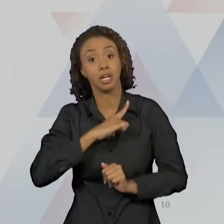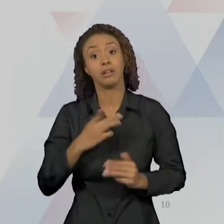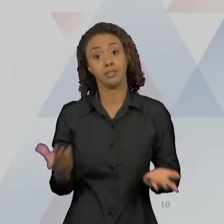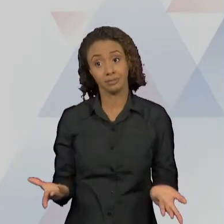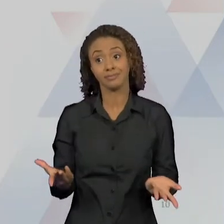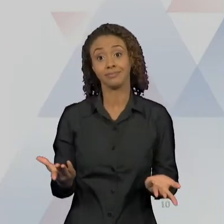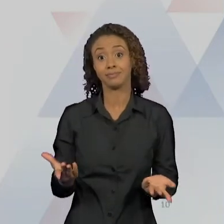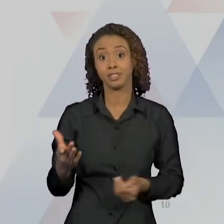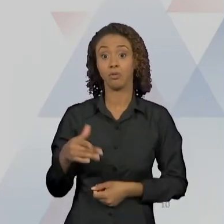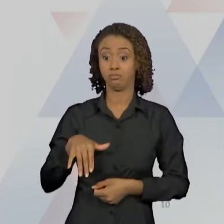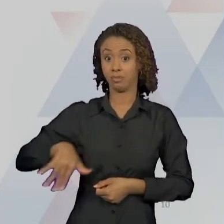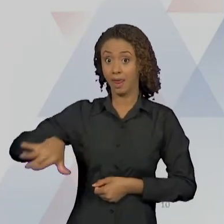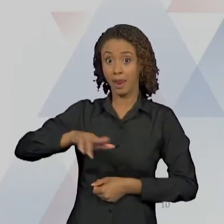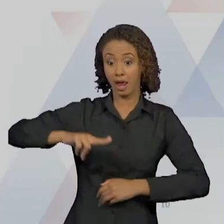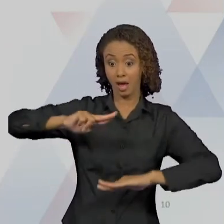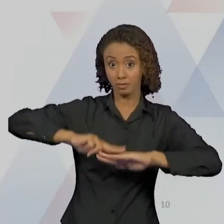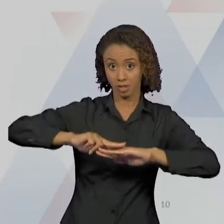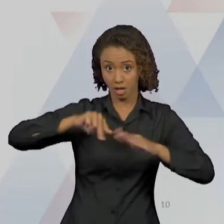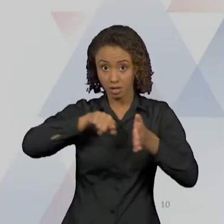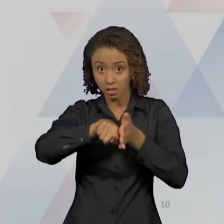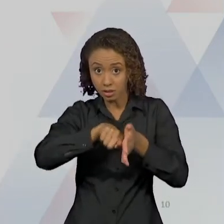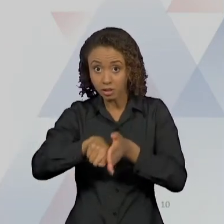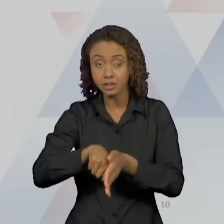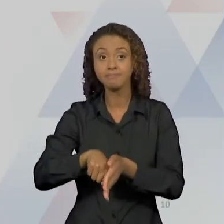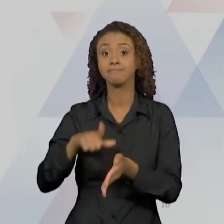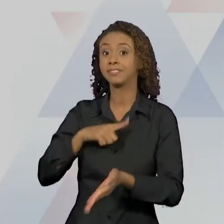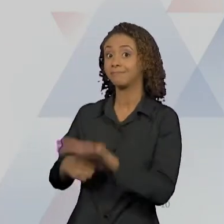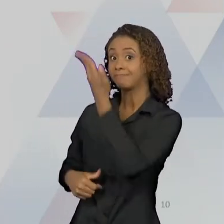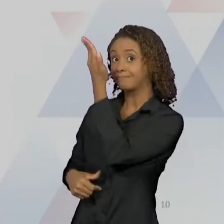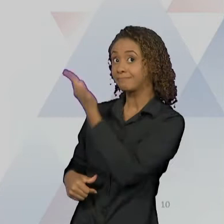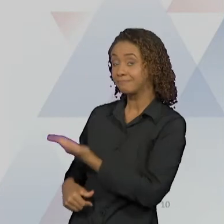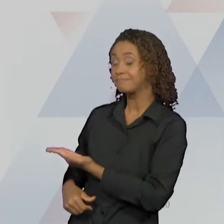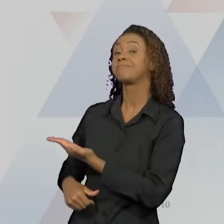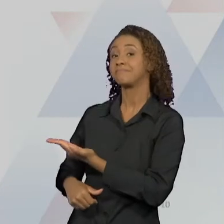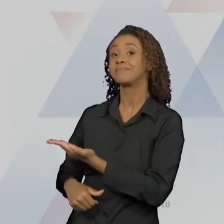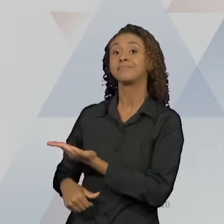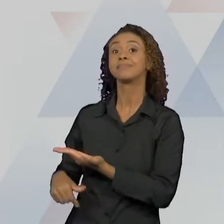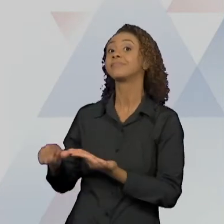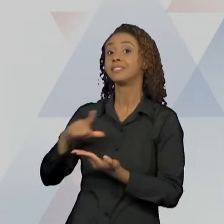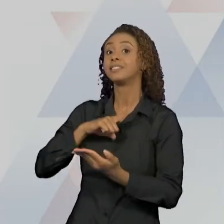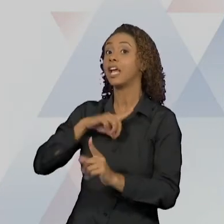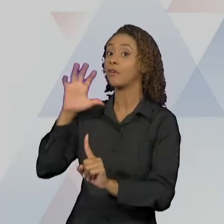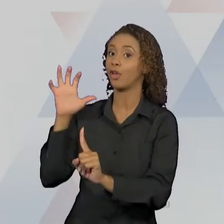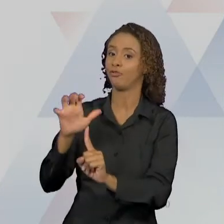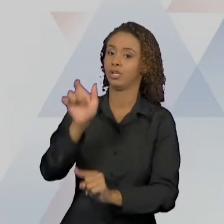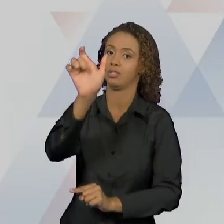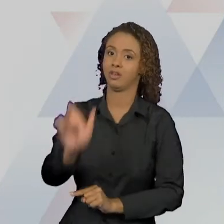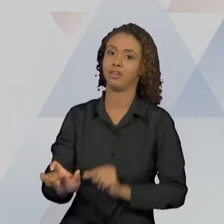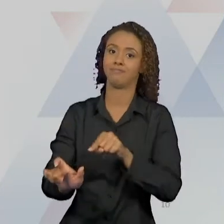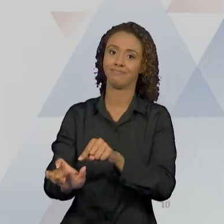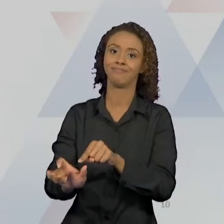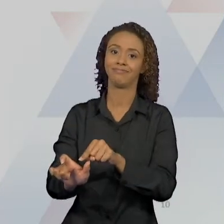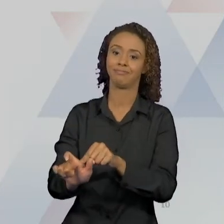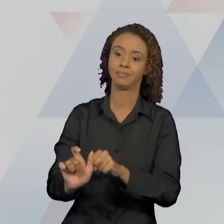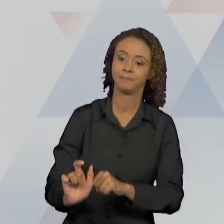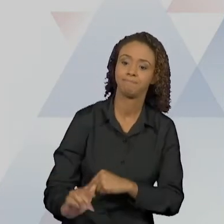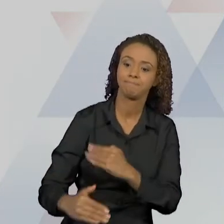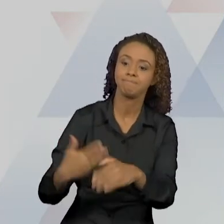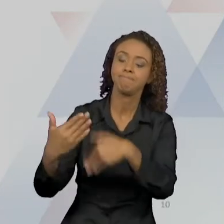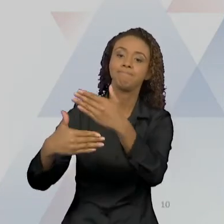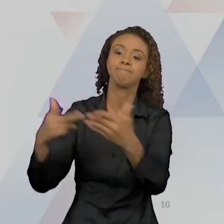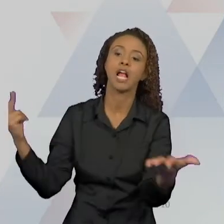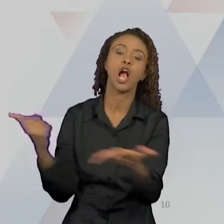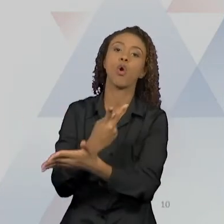psicanálise, esses mecanismos aqui vão causar ou impactar o sujeito para que ele desenvolva algum tipo de